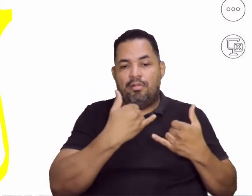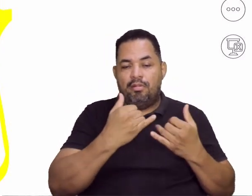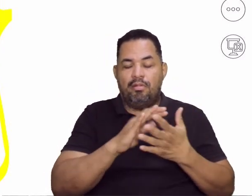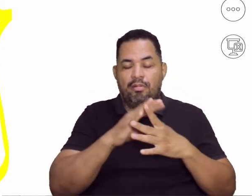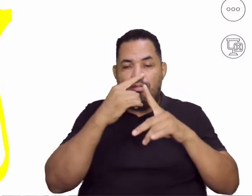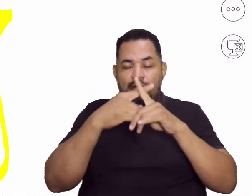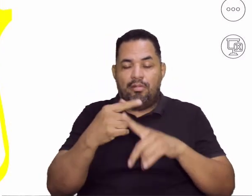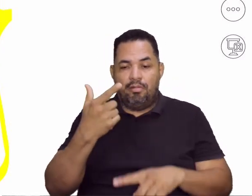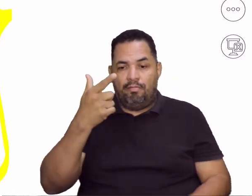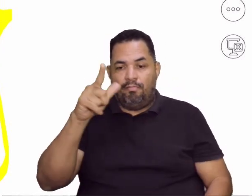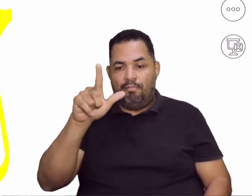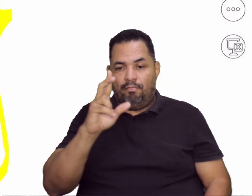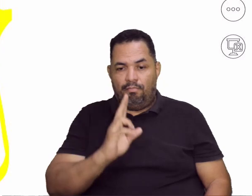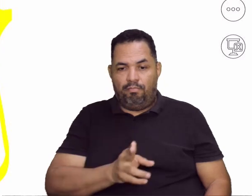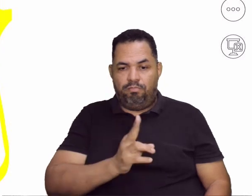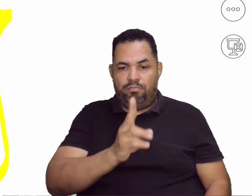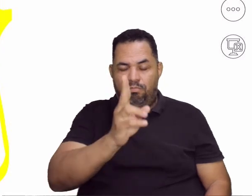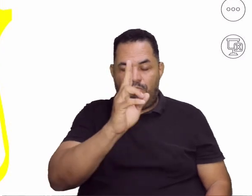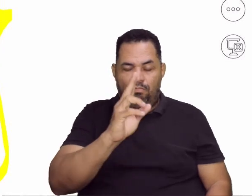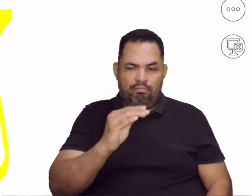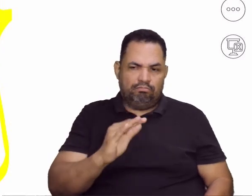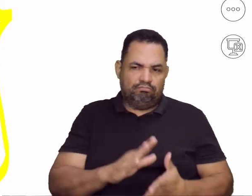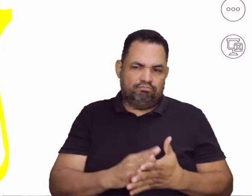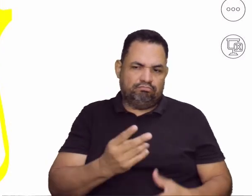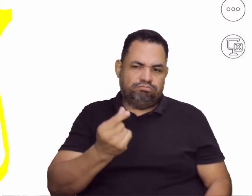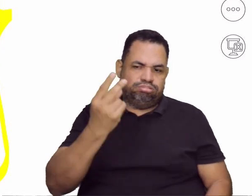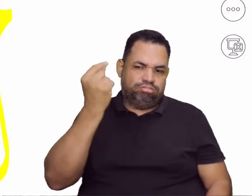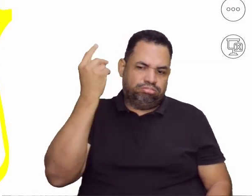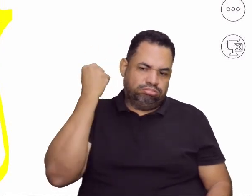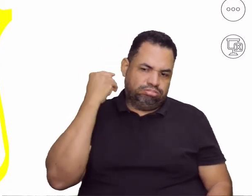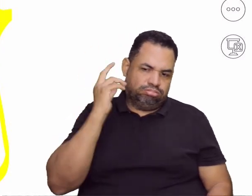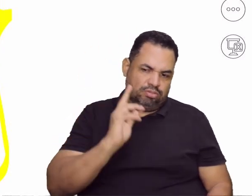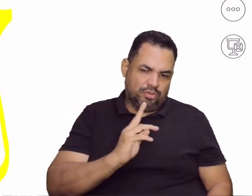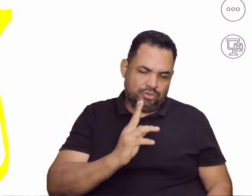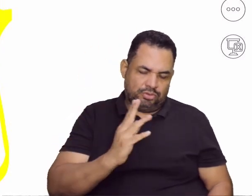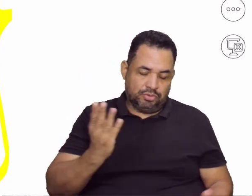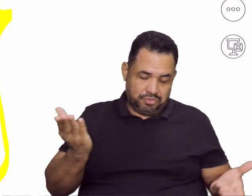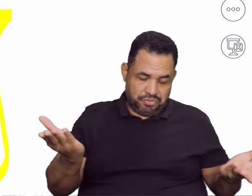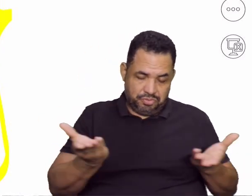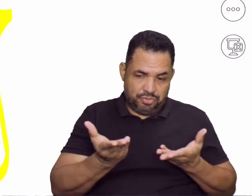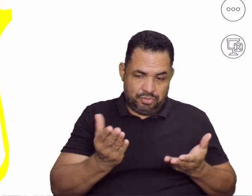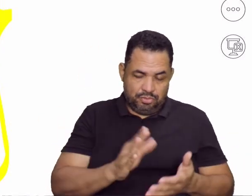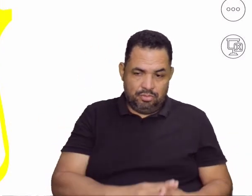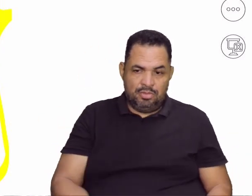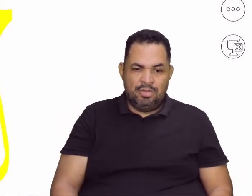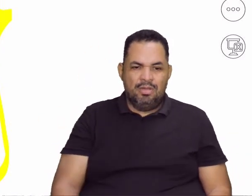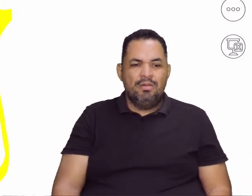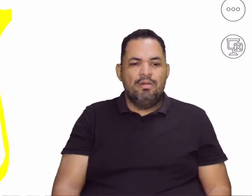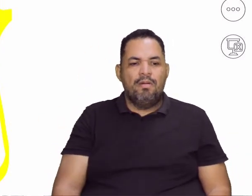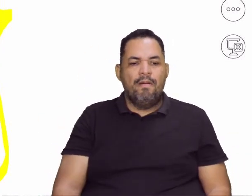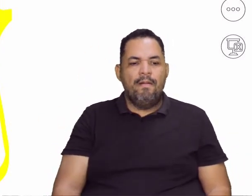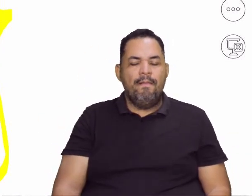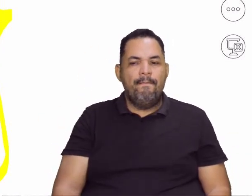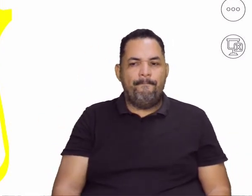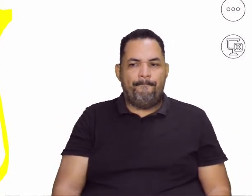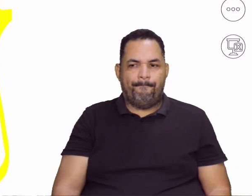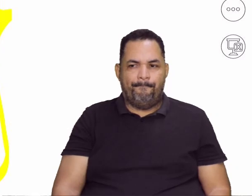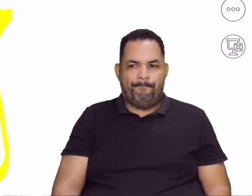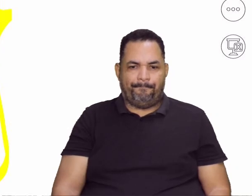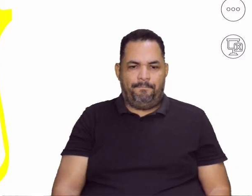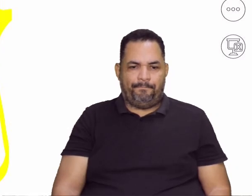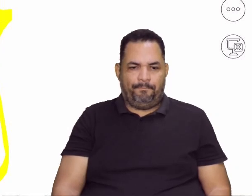conseguiram se perpetuar por tanto tempo? Vai buscar essas respostas. quais